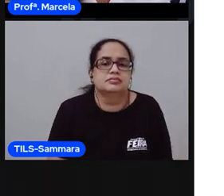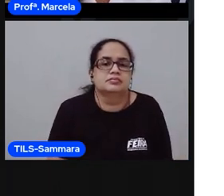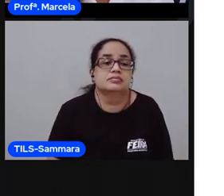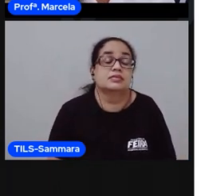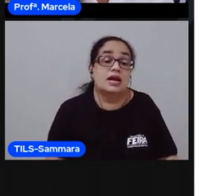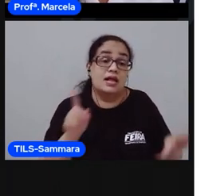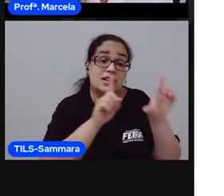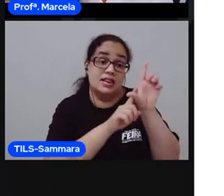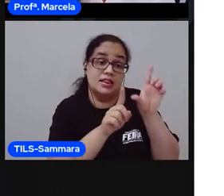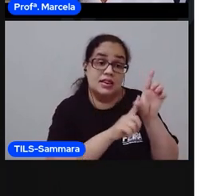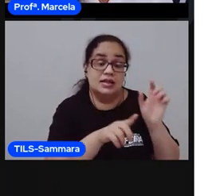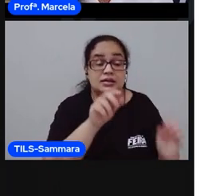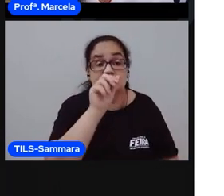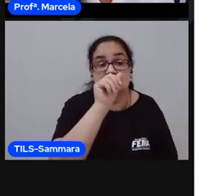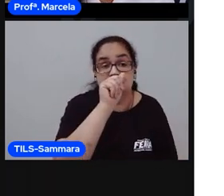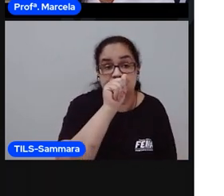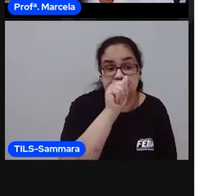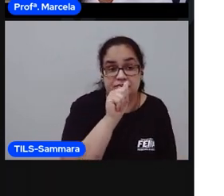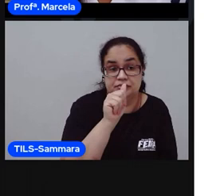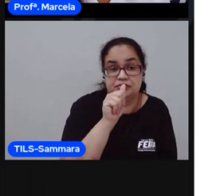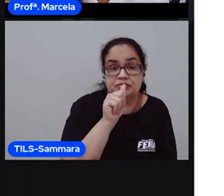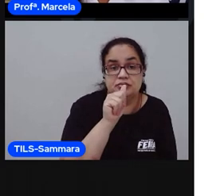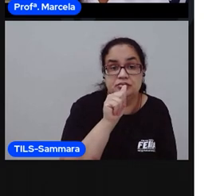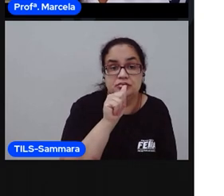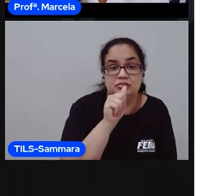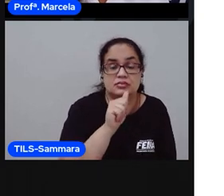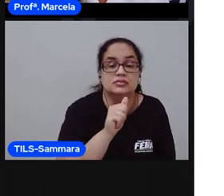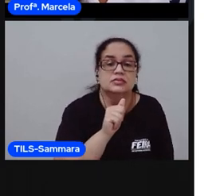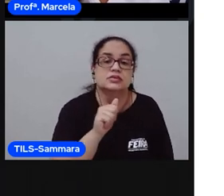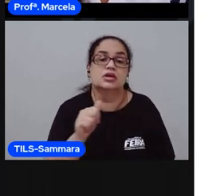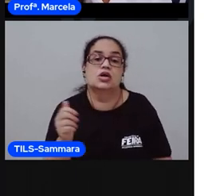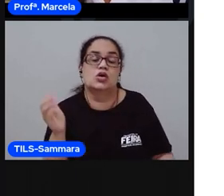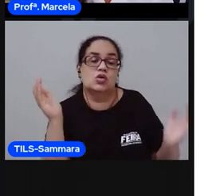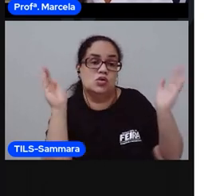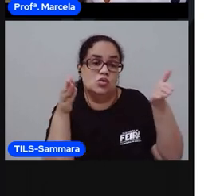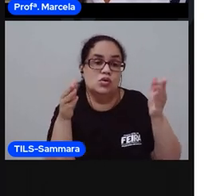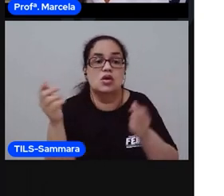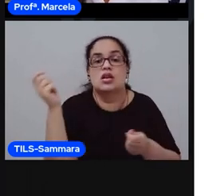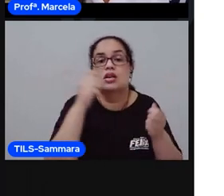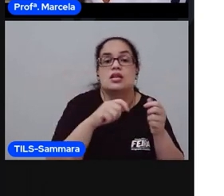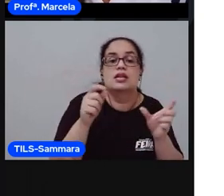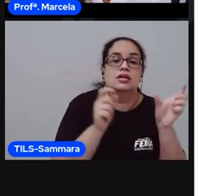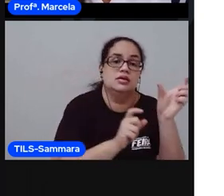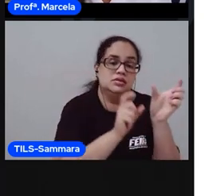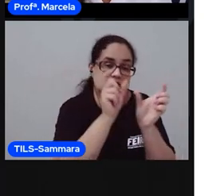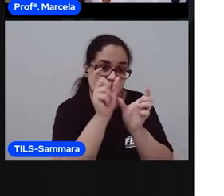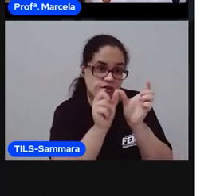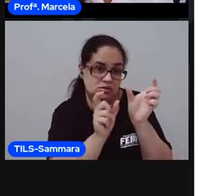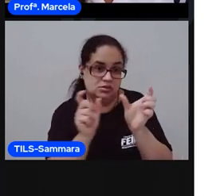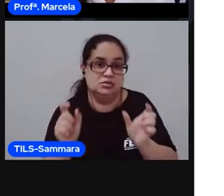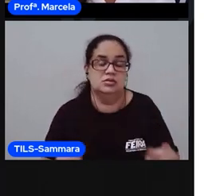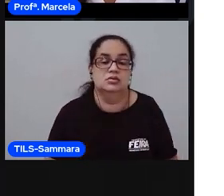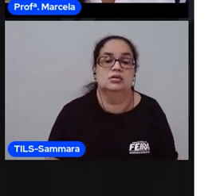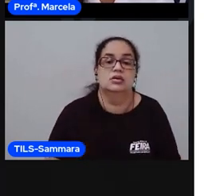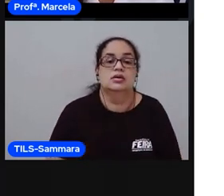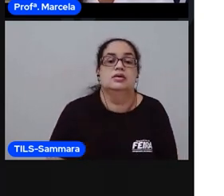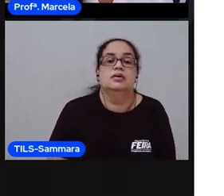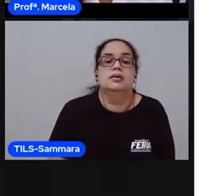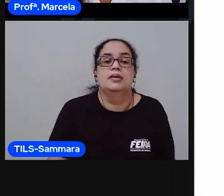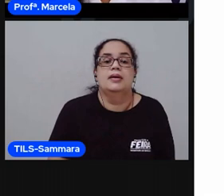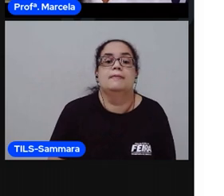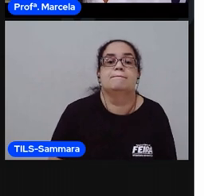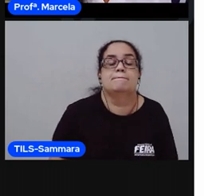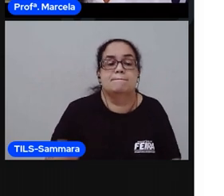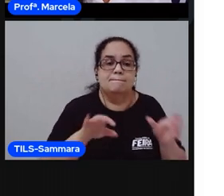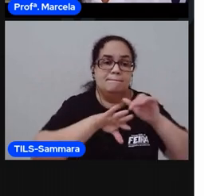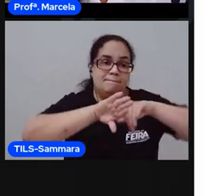Letra A. Isso mesmo. Agora vamos ver aqui a formação das filas. Olha. Se eu pegar essa palavra